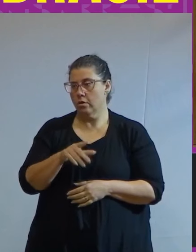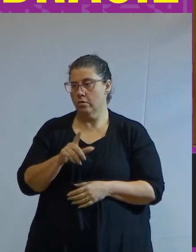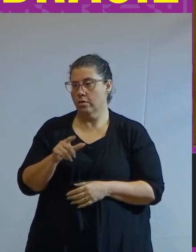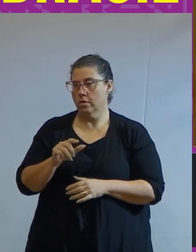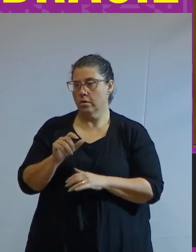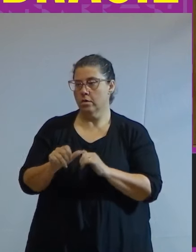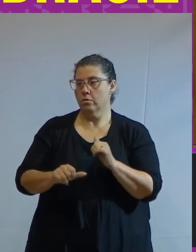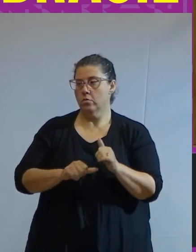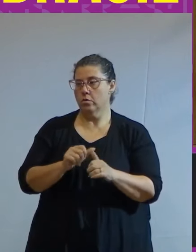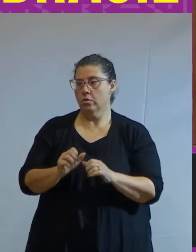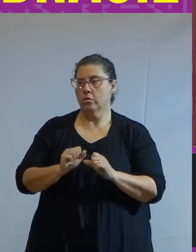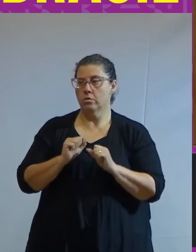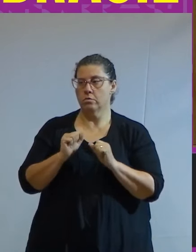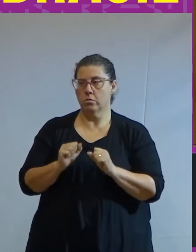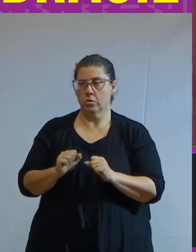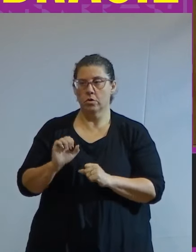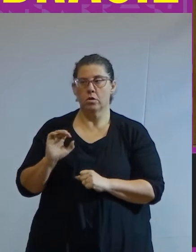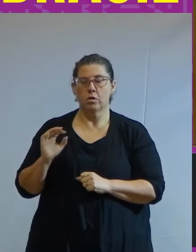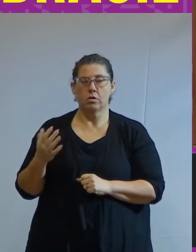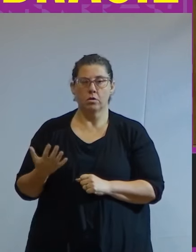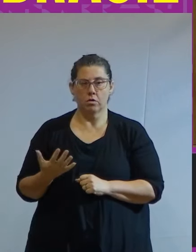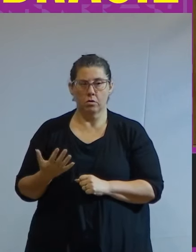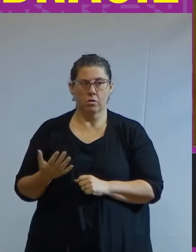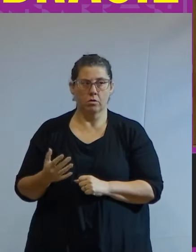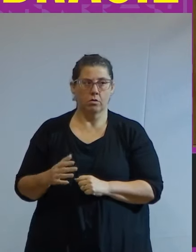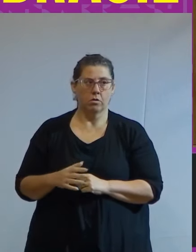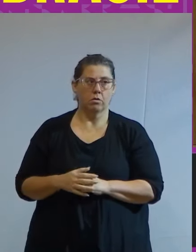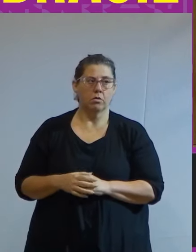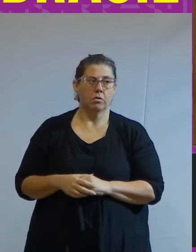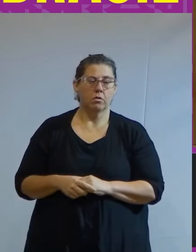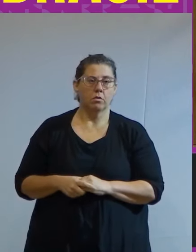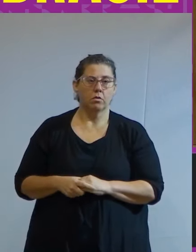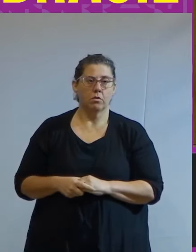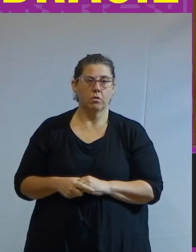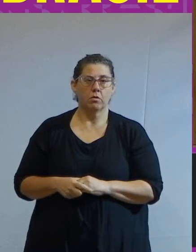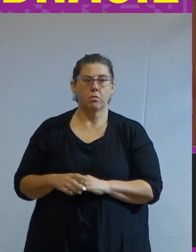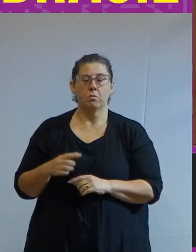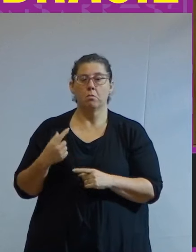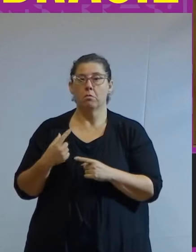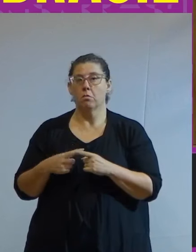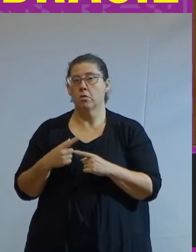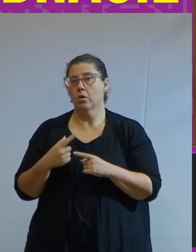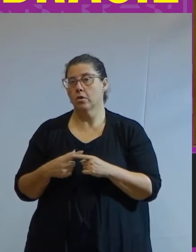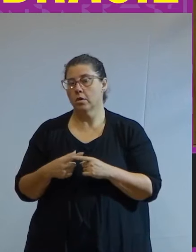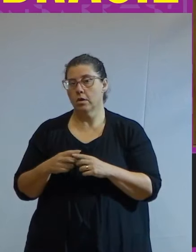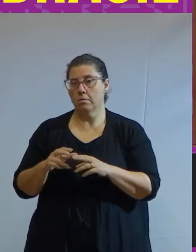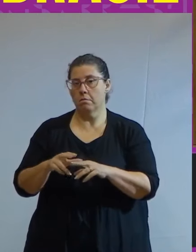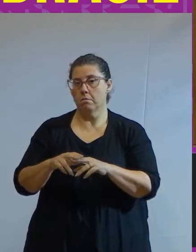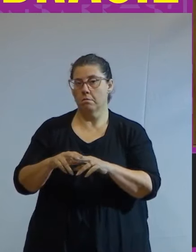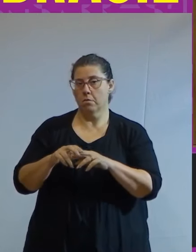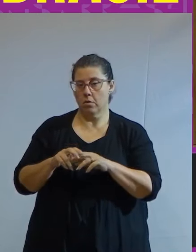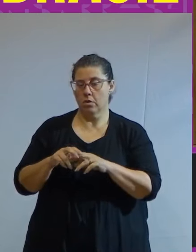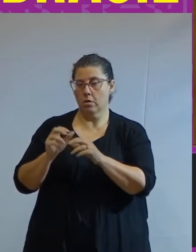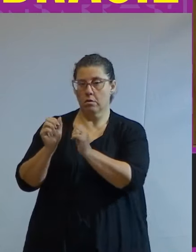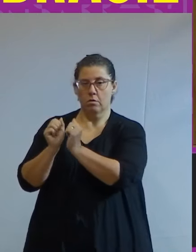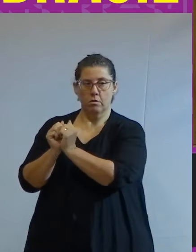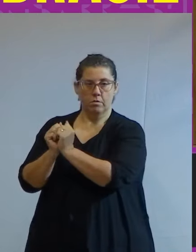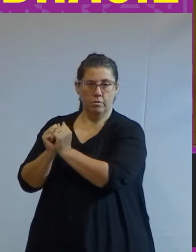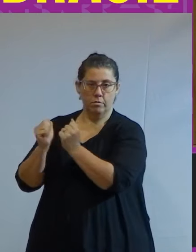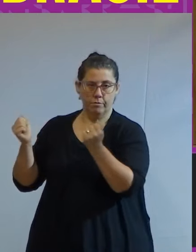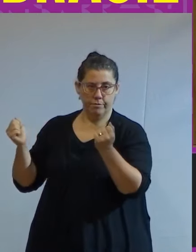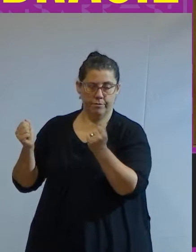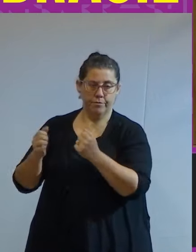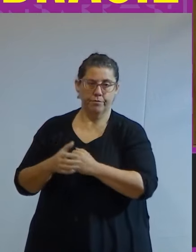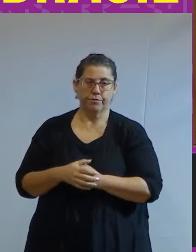mudança de poder de mando aconteceu enfim segundo Haddad em consequência e por causa da abolição da escravatura.